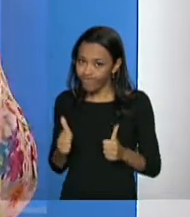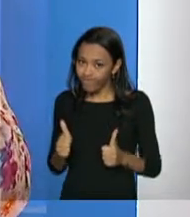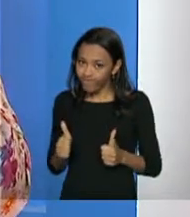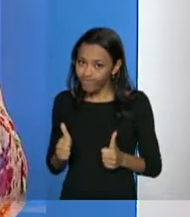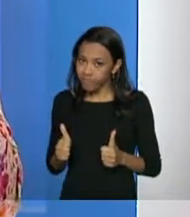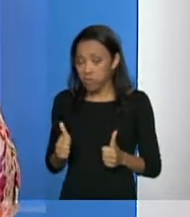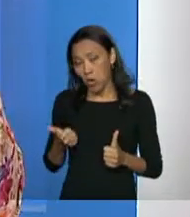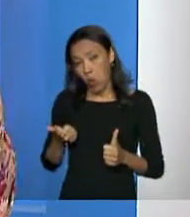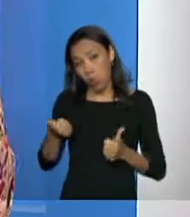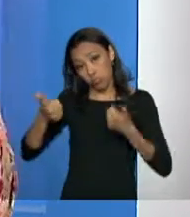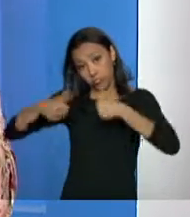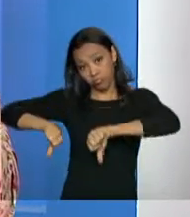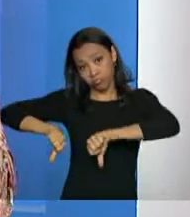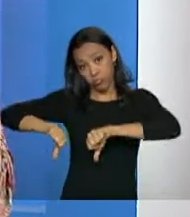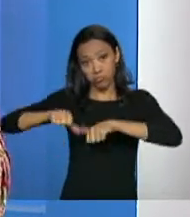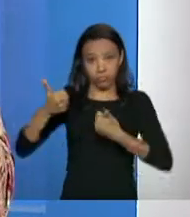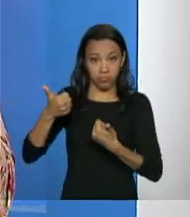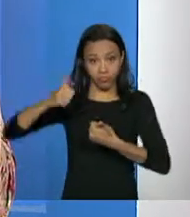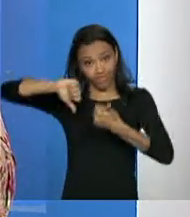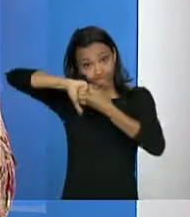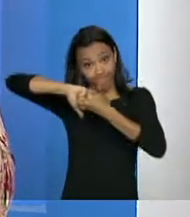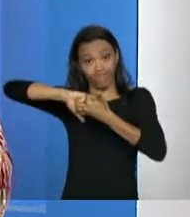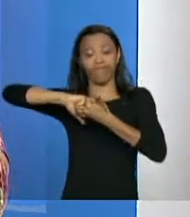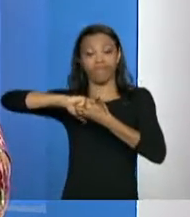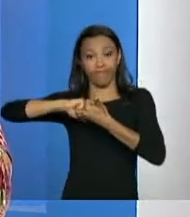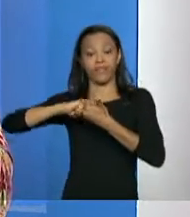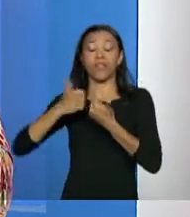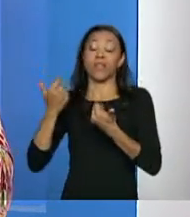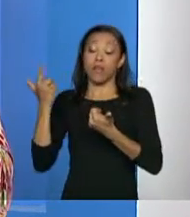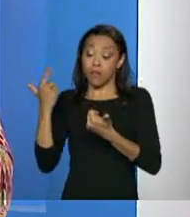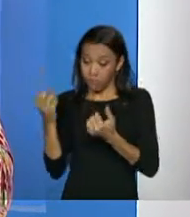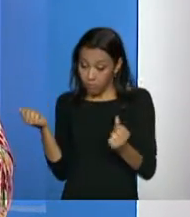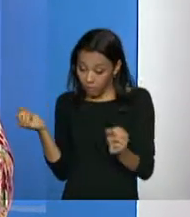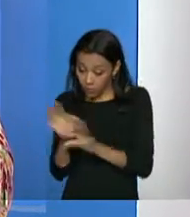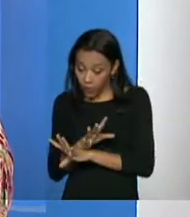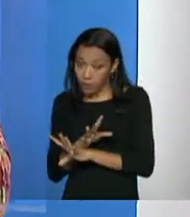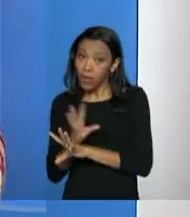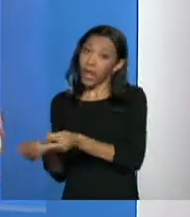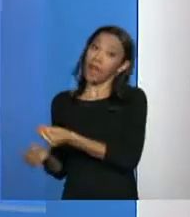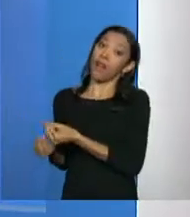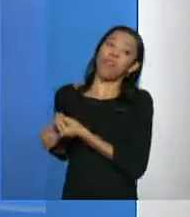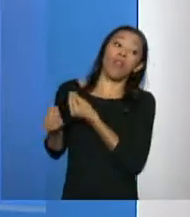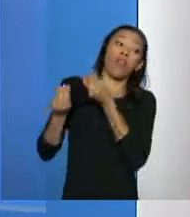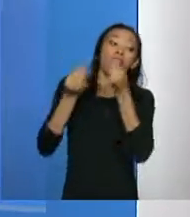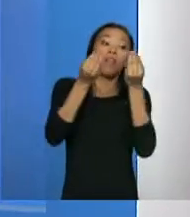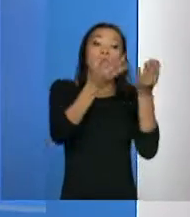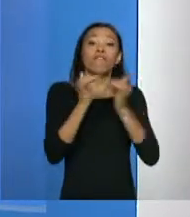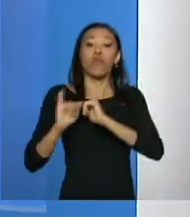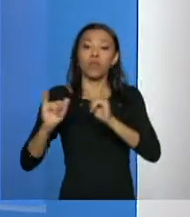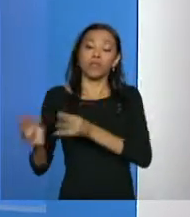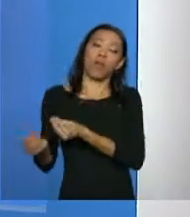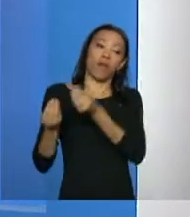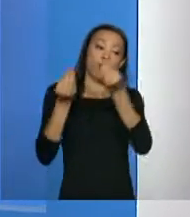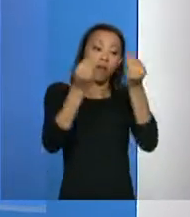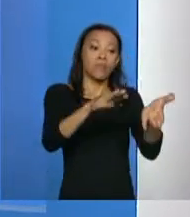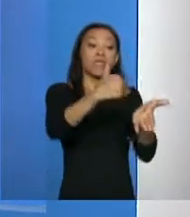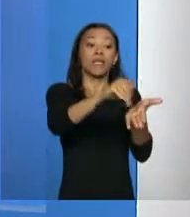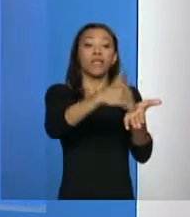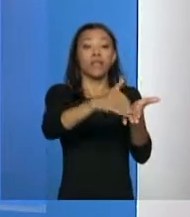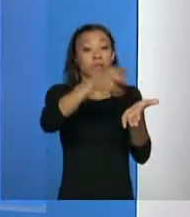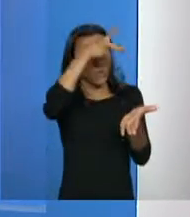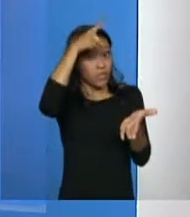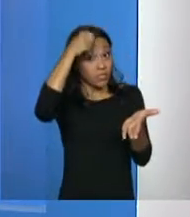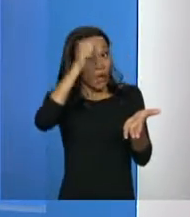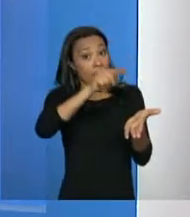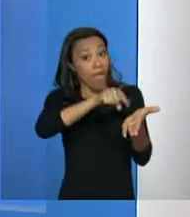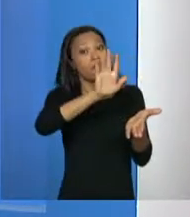indeferido, digamos assim, aceito ou não aceito, para a Secretaria de Habitação Municipal. E lá a Secretaria Municipal vai ter, então, a lista